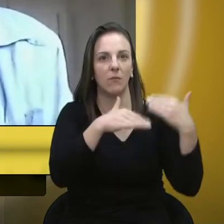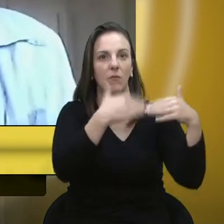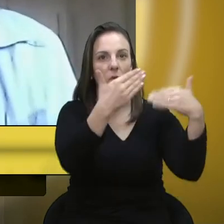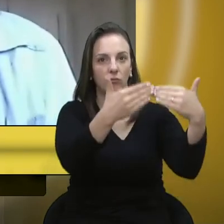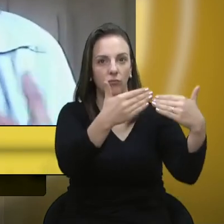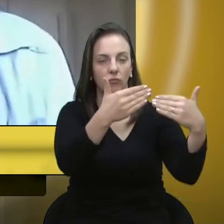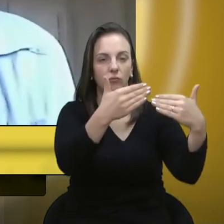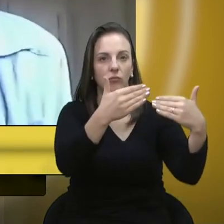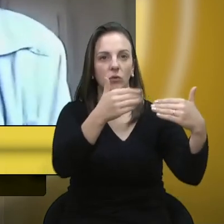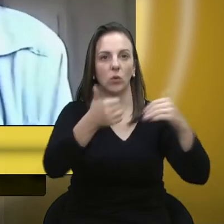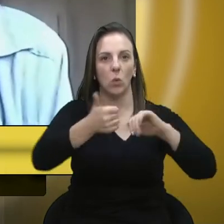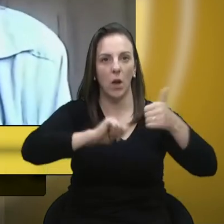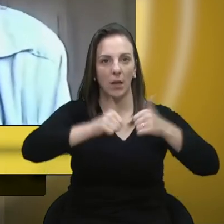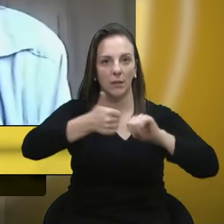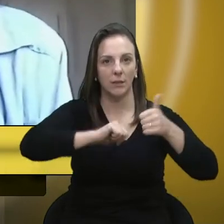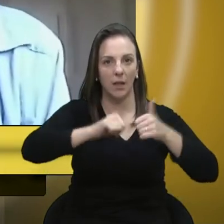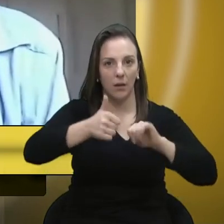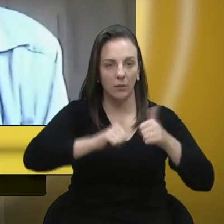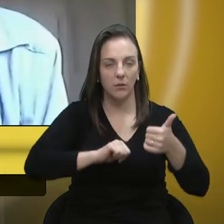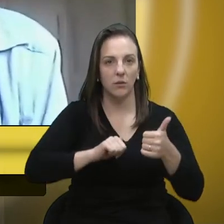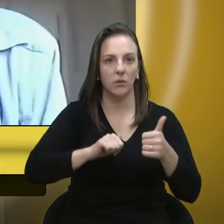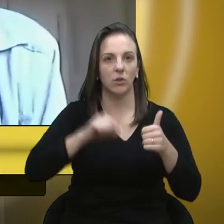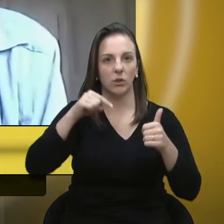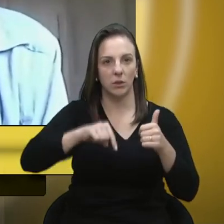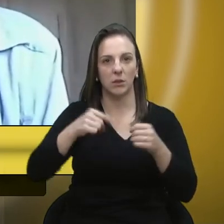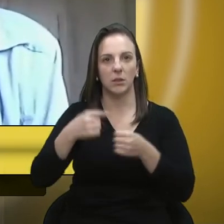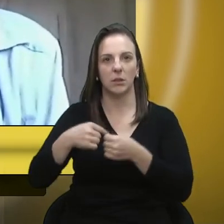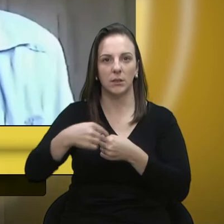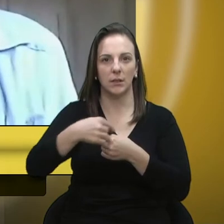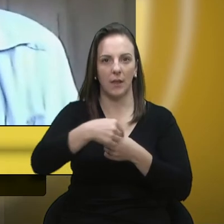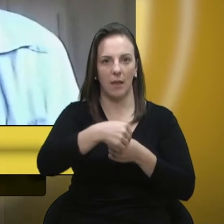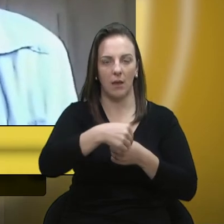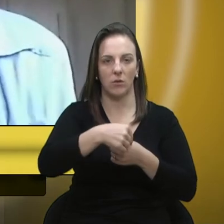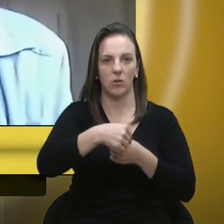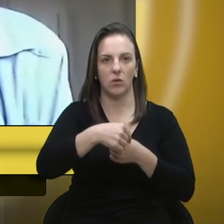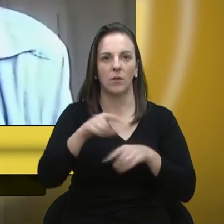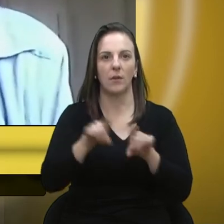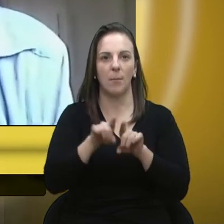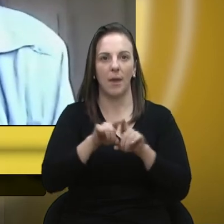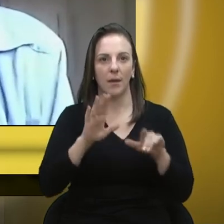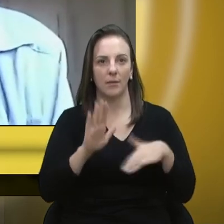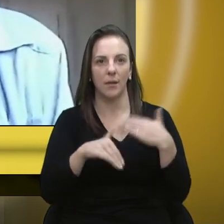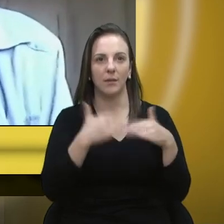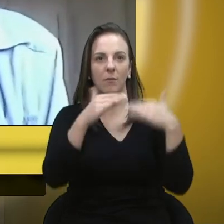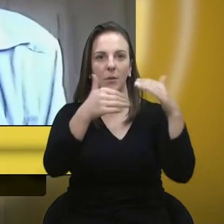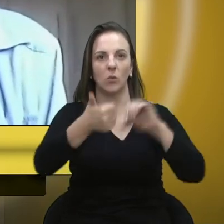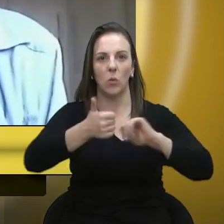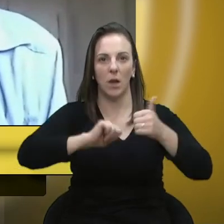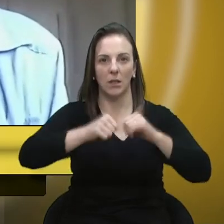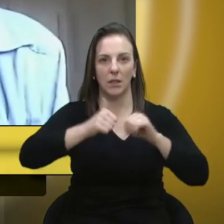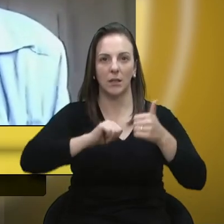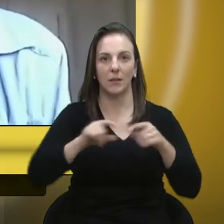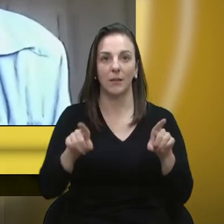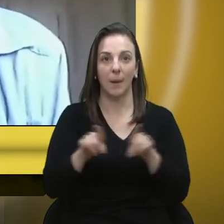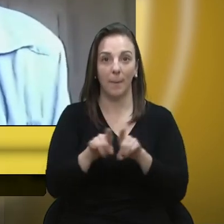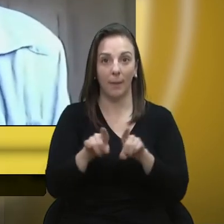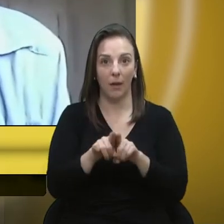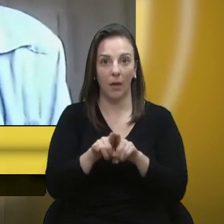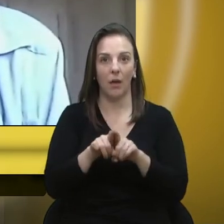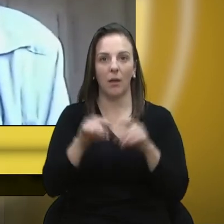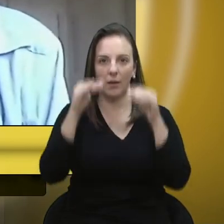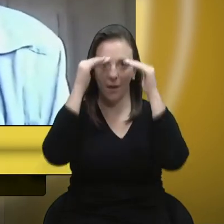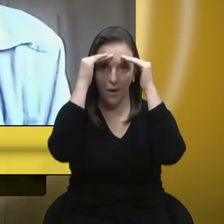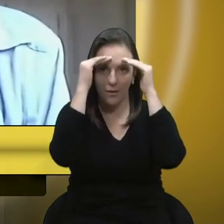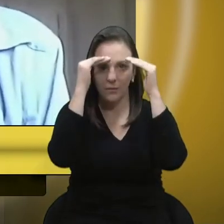qualitativo na nossa cidade, um desenvolvimento qualitativo para com, inclusive, o respeito aos